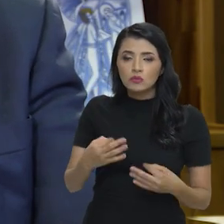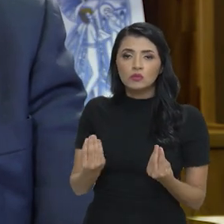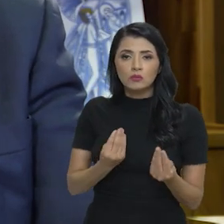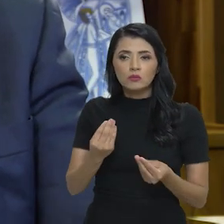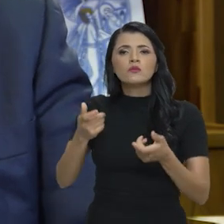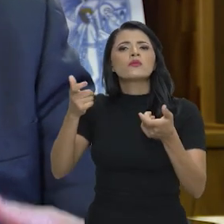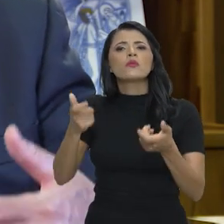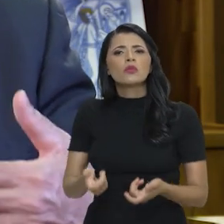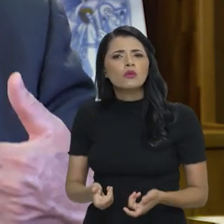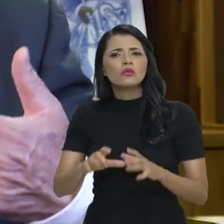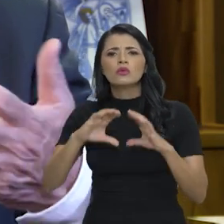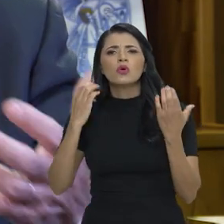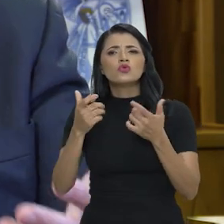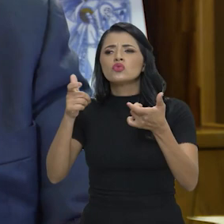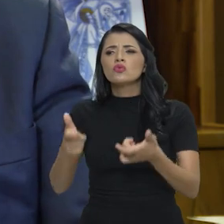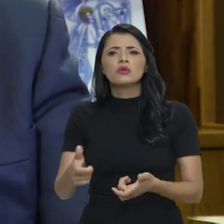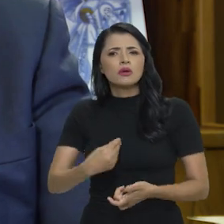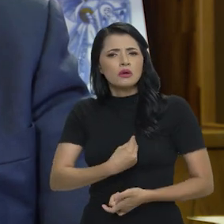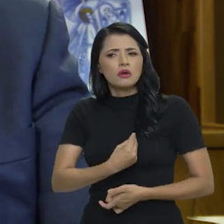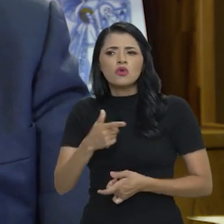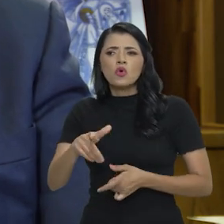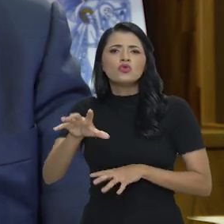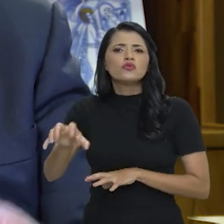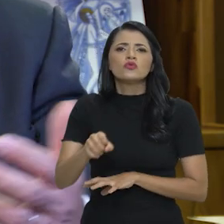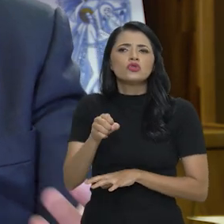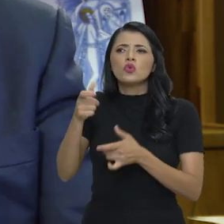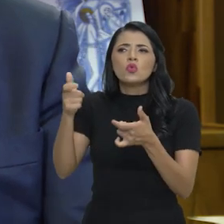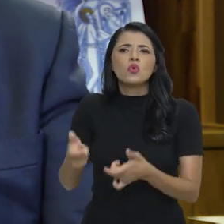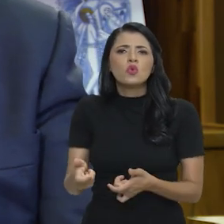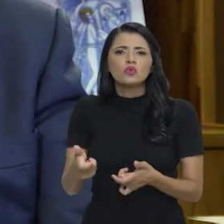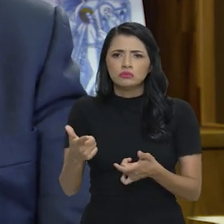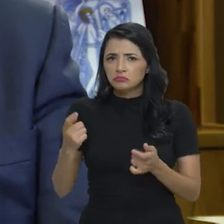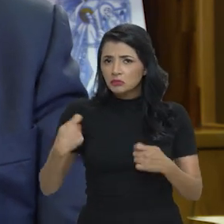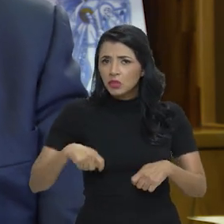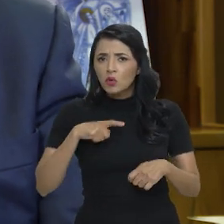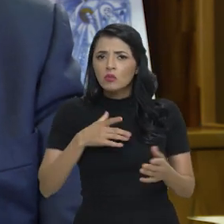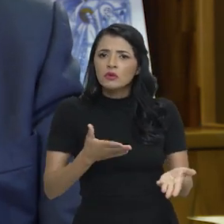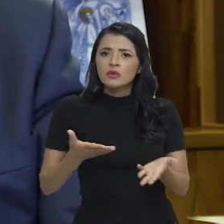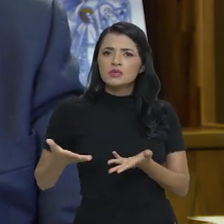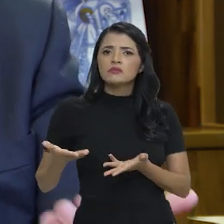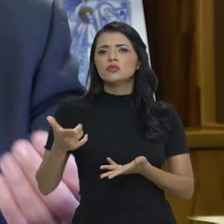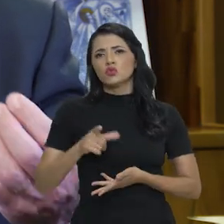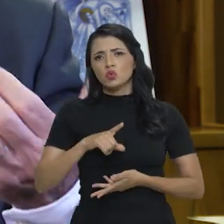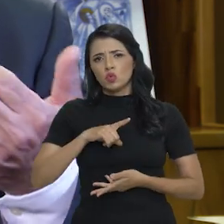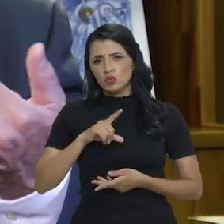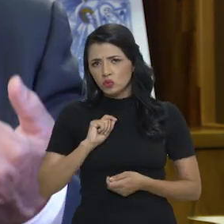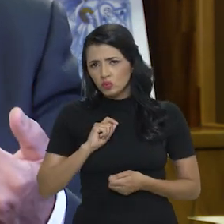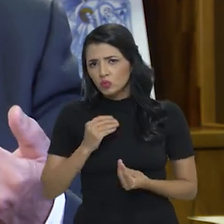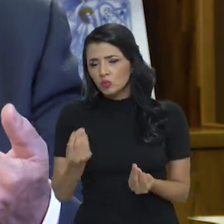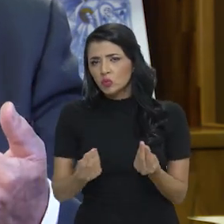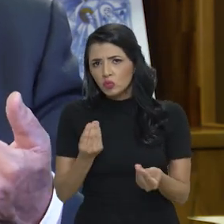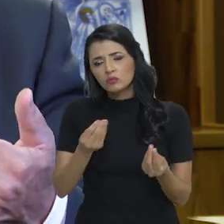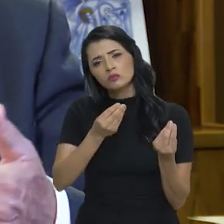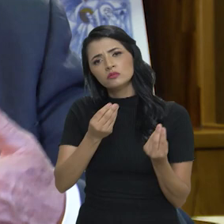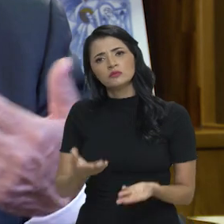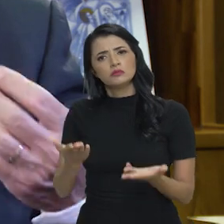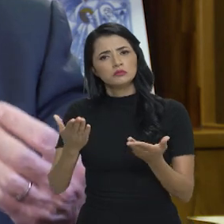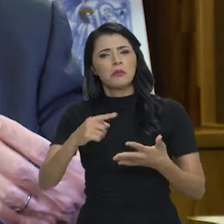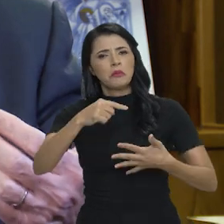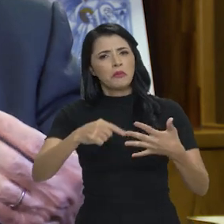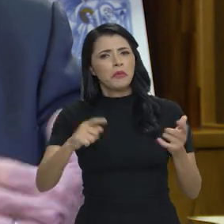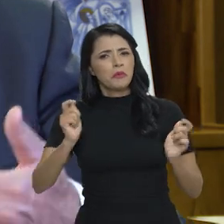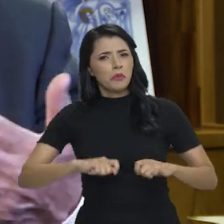a comunidade onde ele está, de onde ele foi tirado, tem como acolhê-lo de novo, de forma a